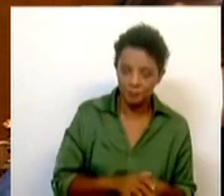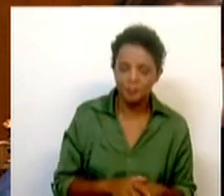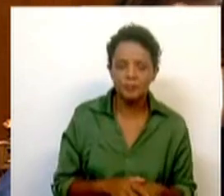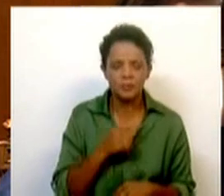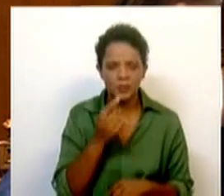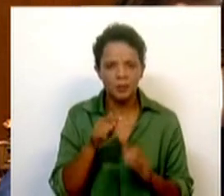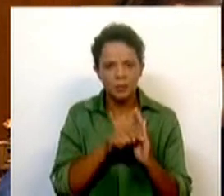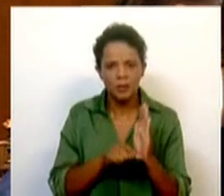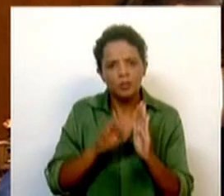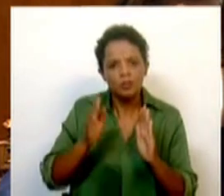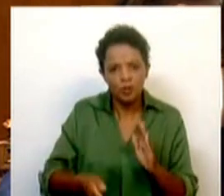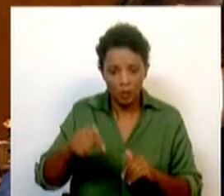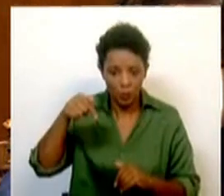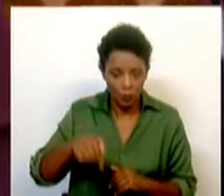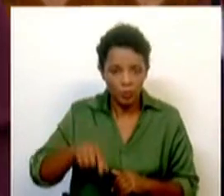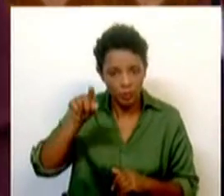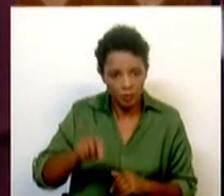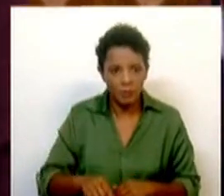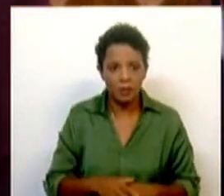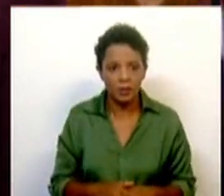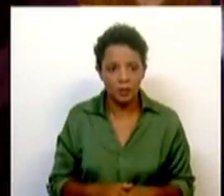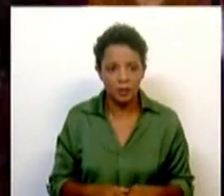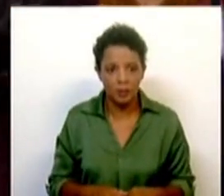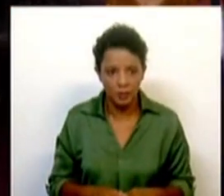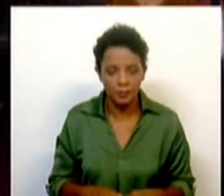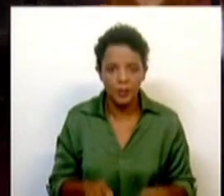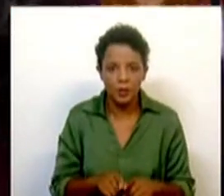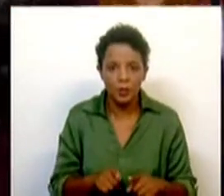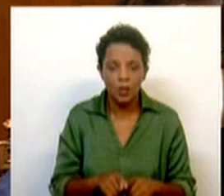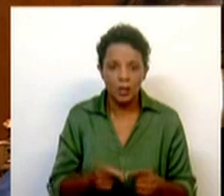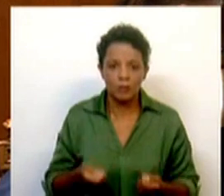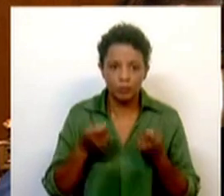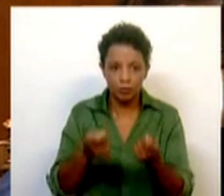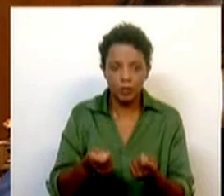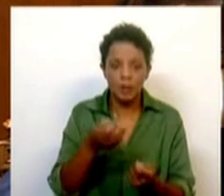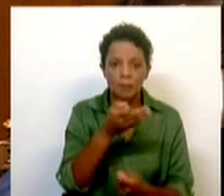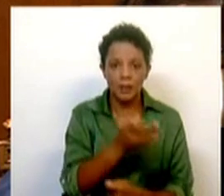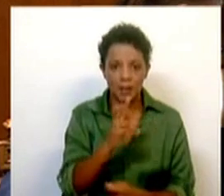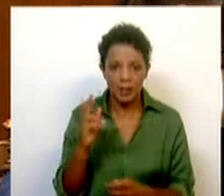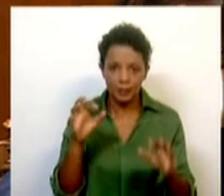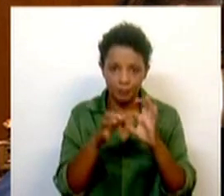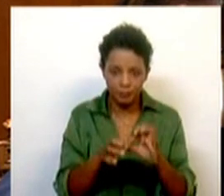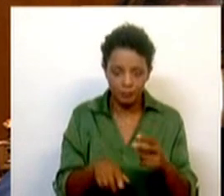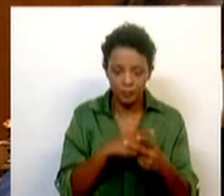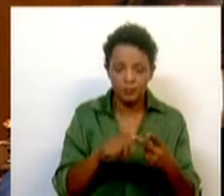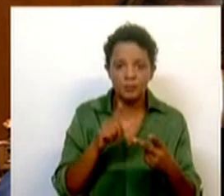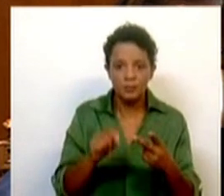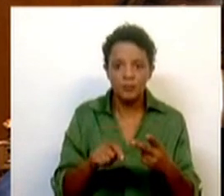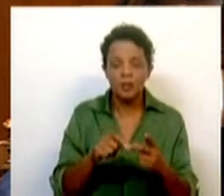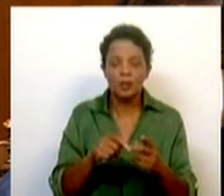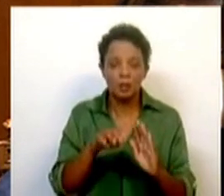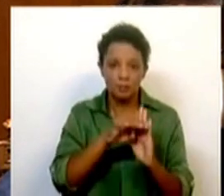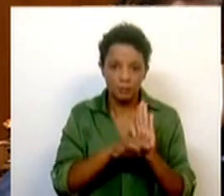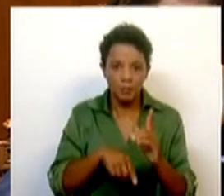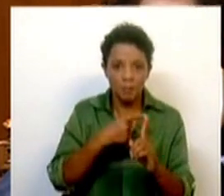aqui enuncia várias medidas que adotámos. Ainda hoje, o volume muito considerável de investimentos está previsto no PRR para este efeito. O pacote mais